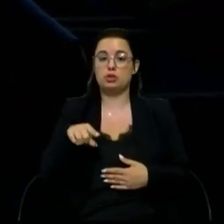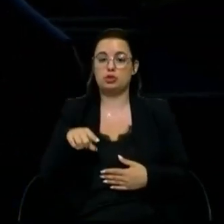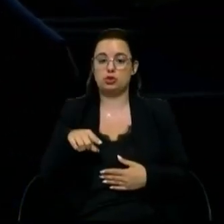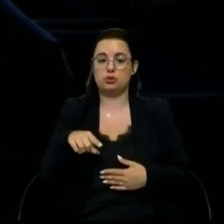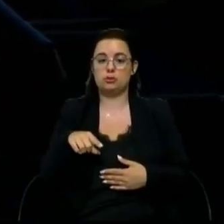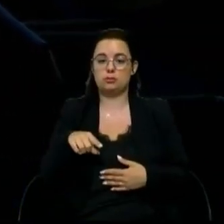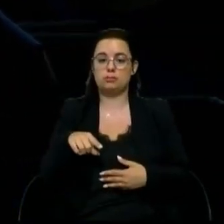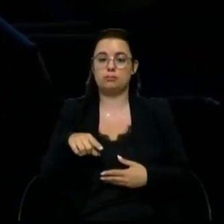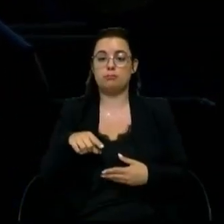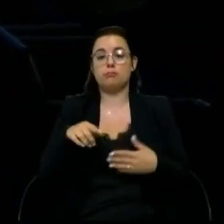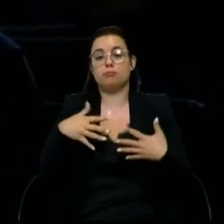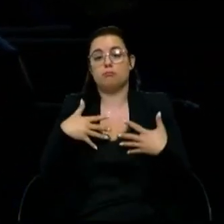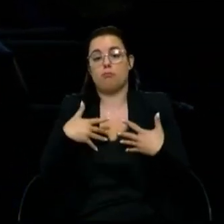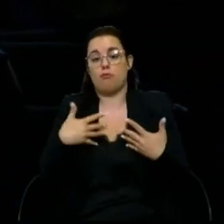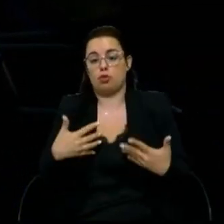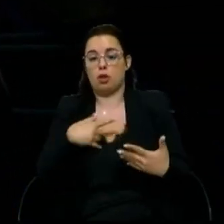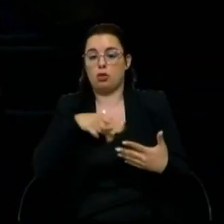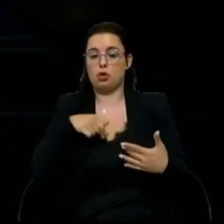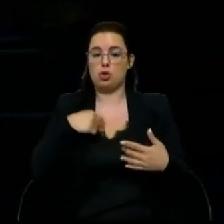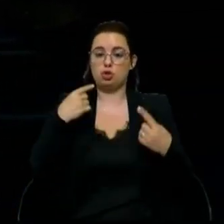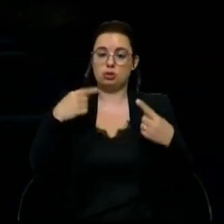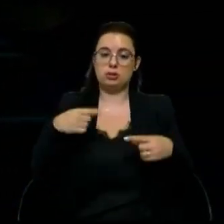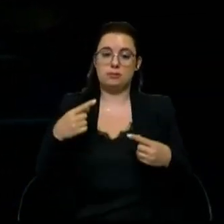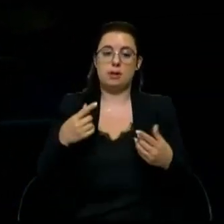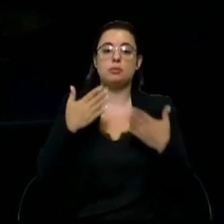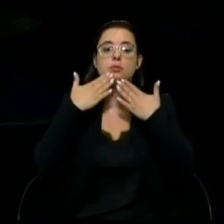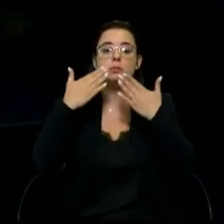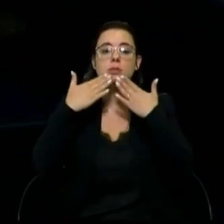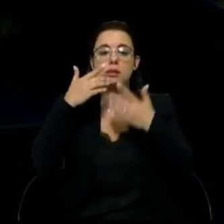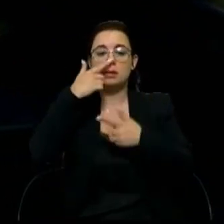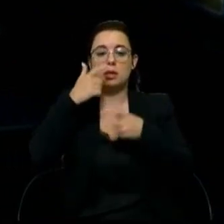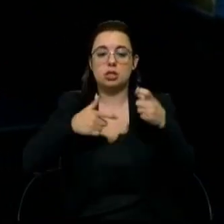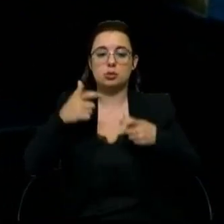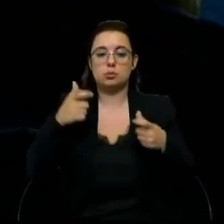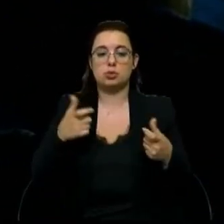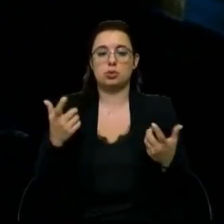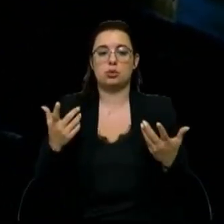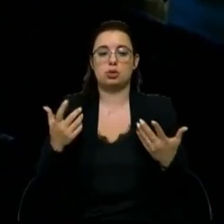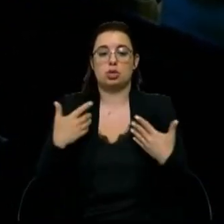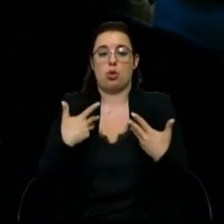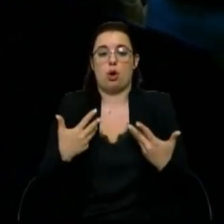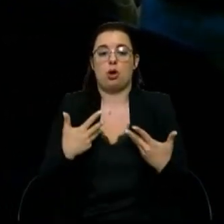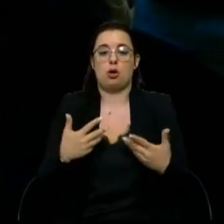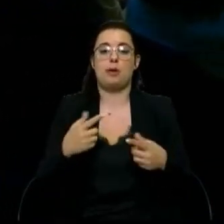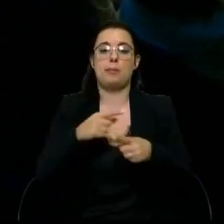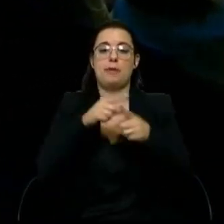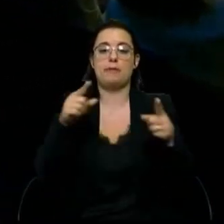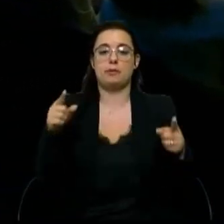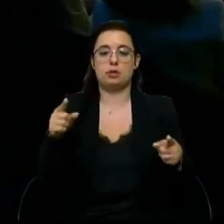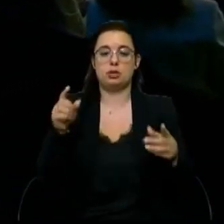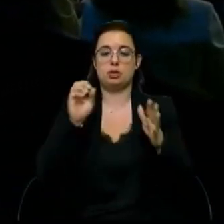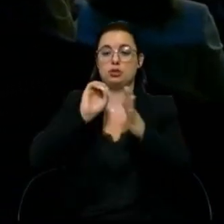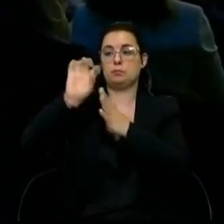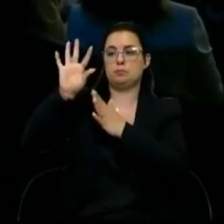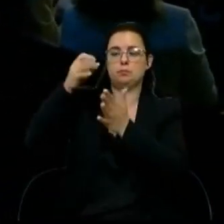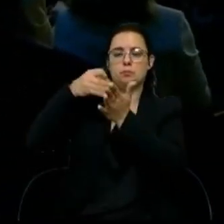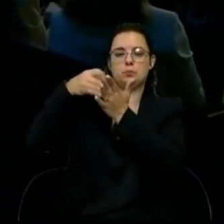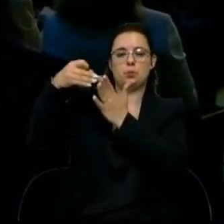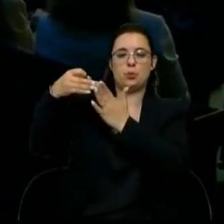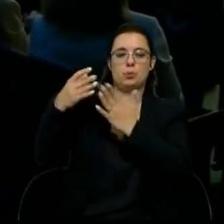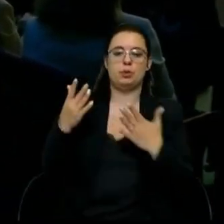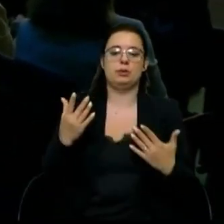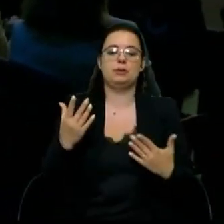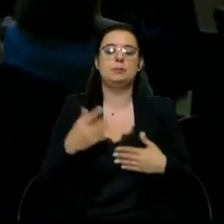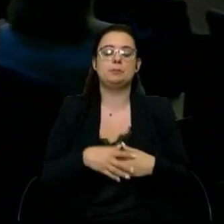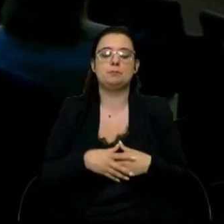uma iniciativa que tivemos de fazer apelo às pessoas, fazer apelo, e agora pedia para colocarem o slide da